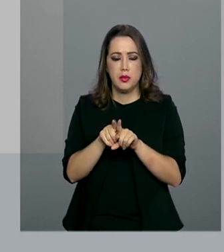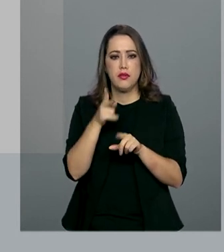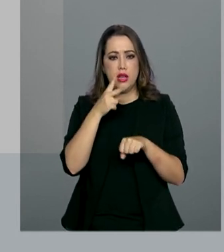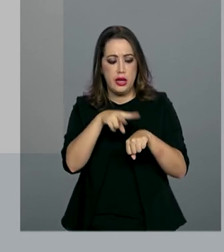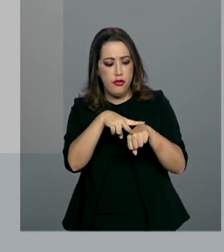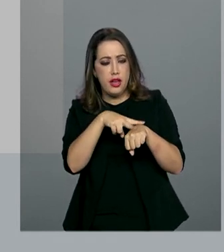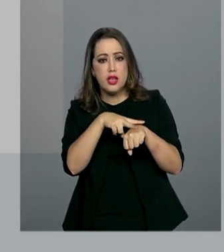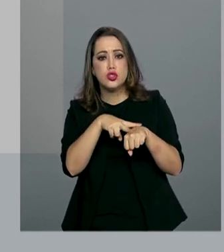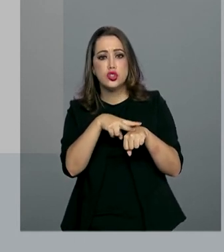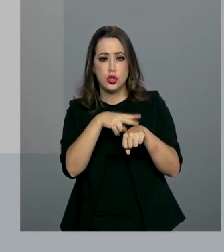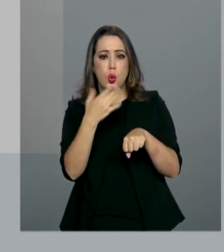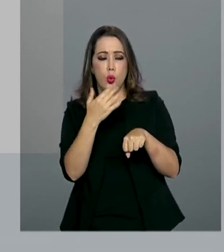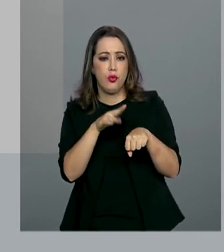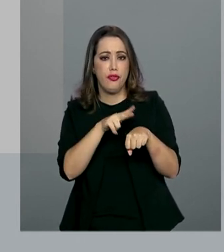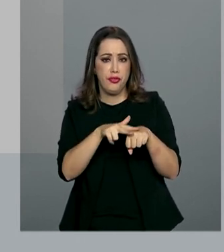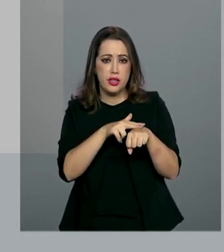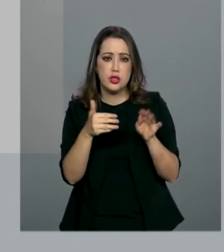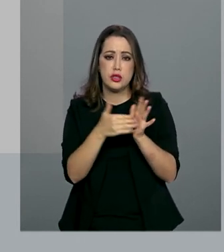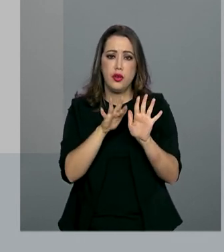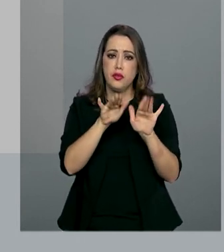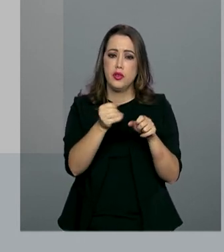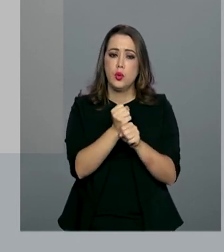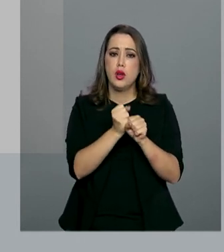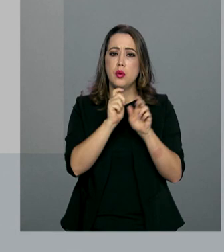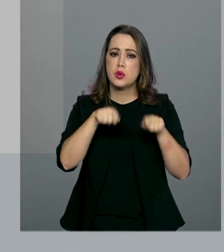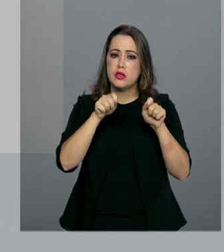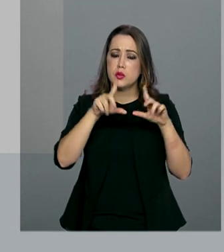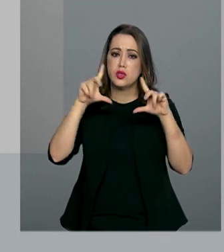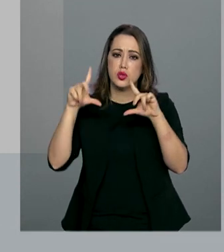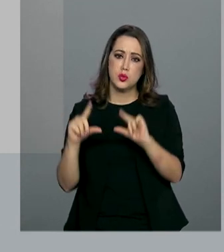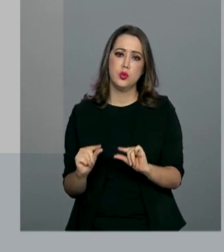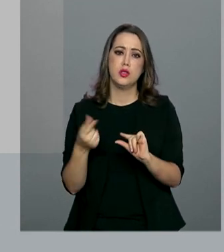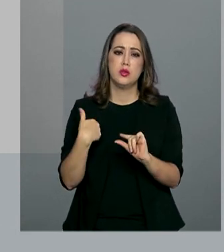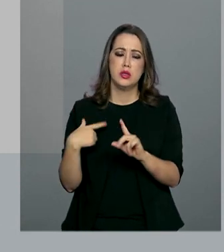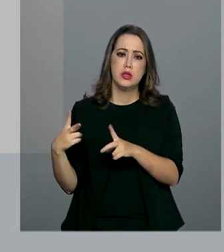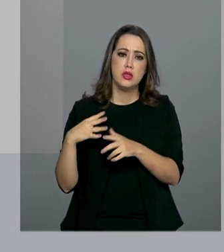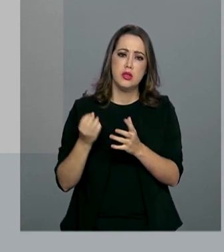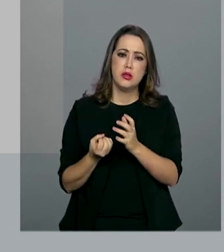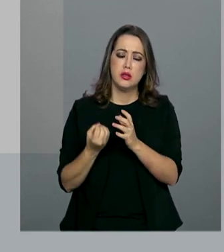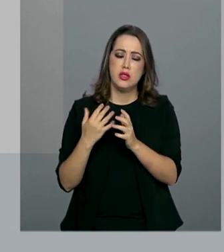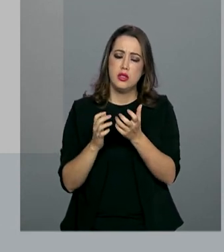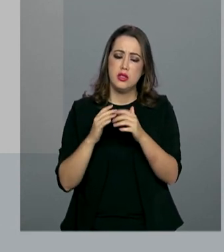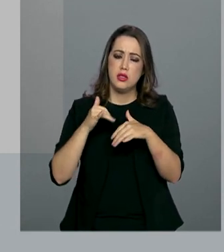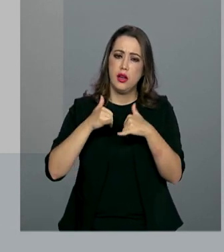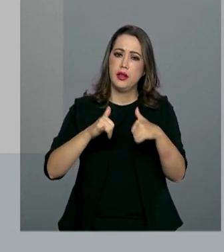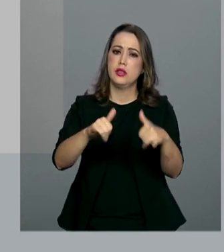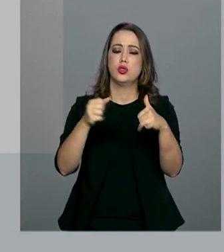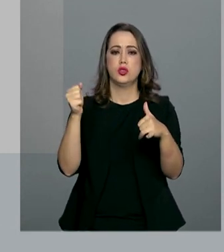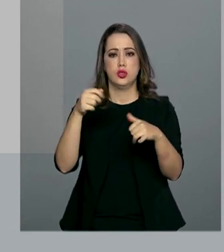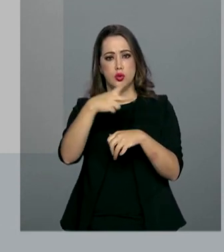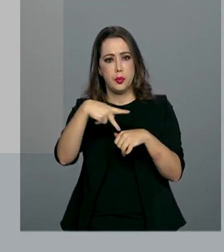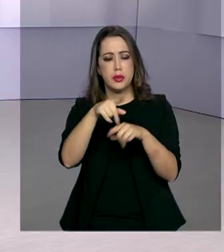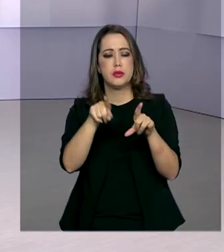verde até o fim do ano foi possível por causa da redução de carga e as perspectivas de geração de energia no país.